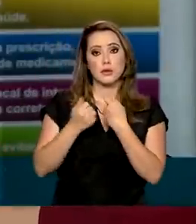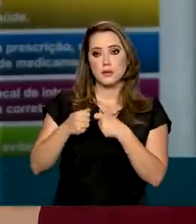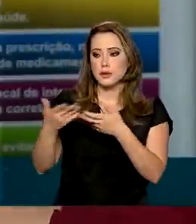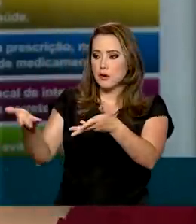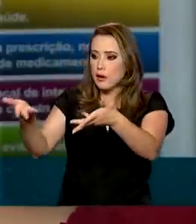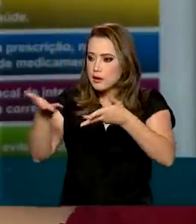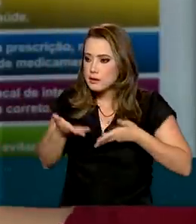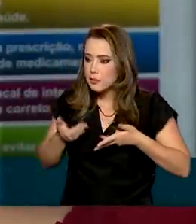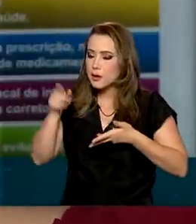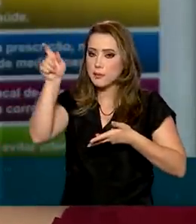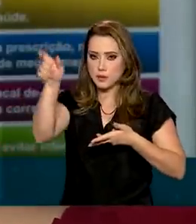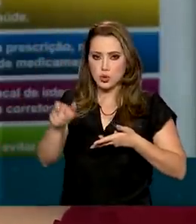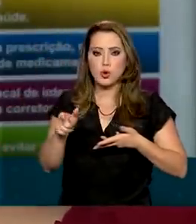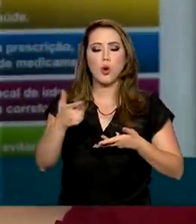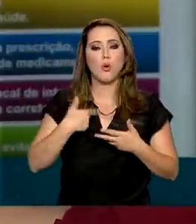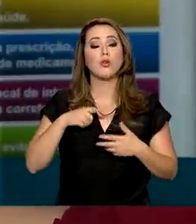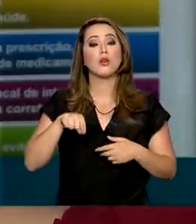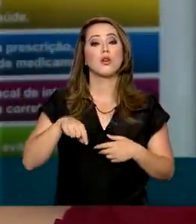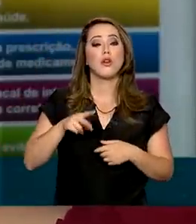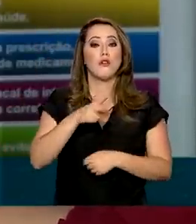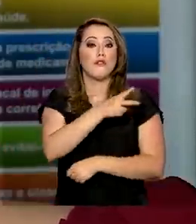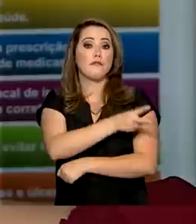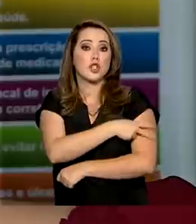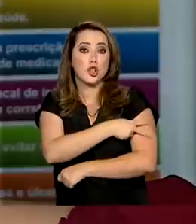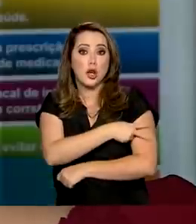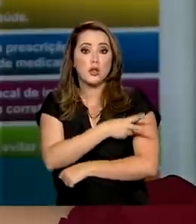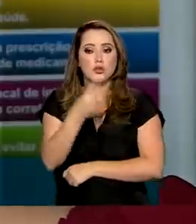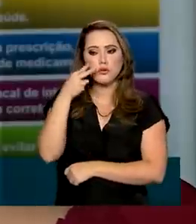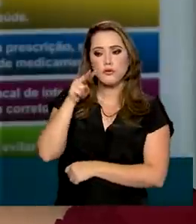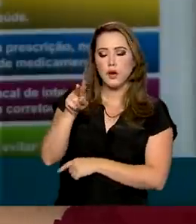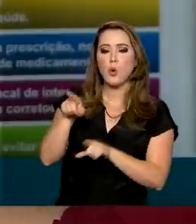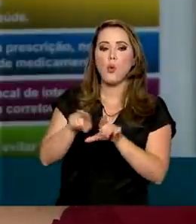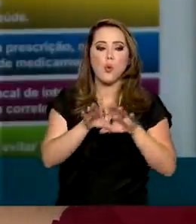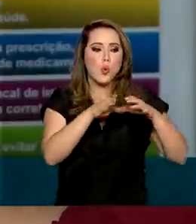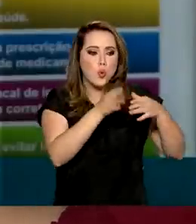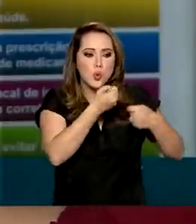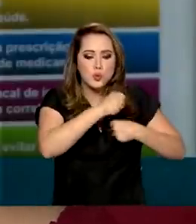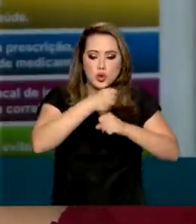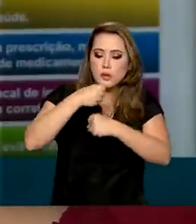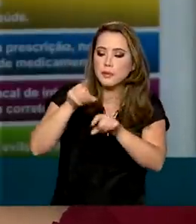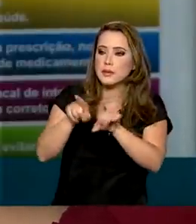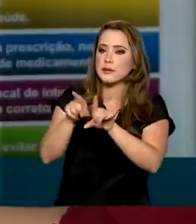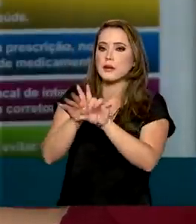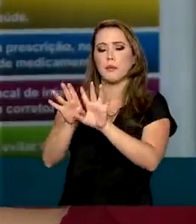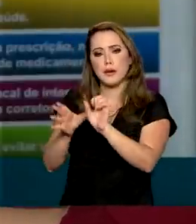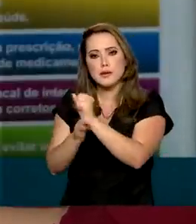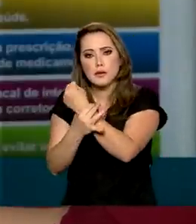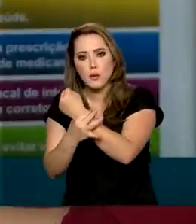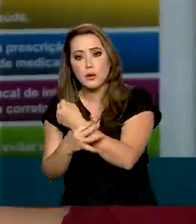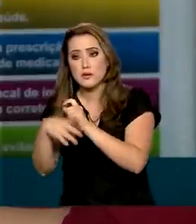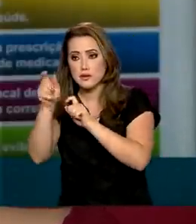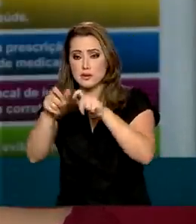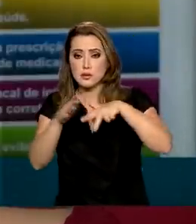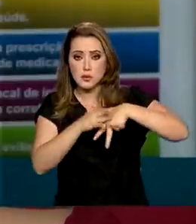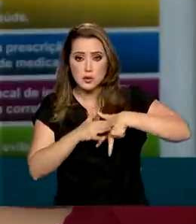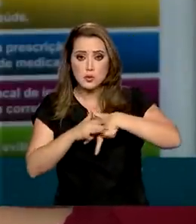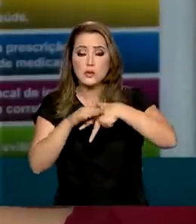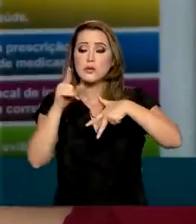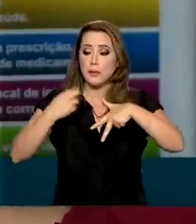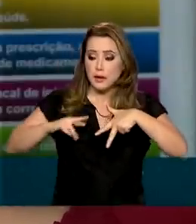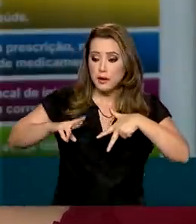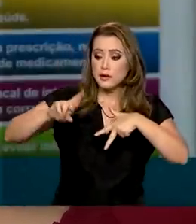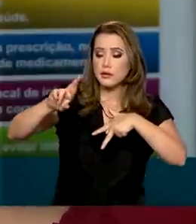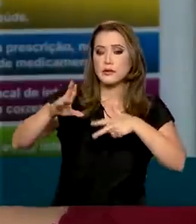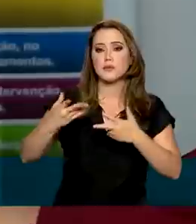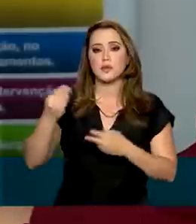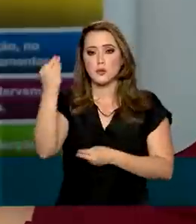então desde os vigilantes, até o pessoal da limpeza, passando tanto assim como os profissionais de saúde e também pelo paciente. Ele também é responsável